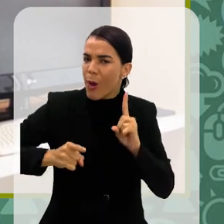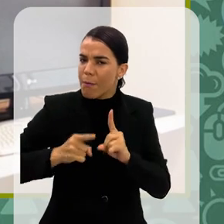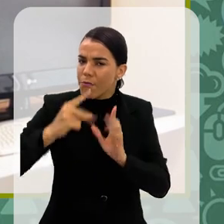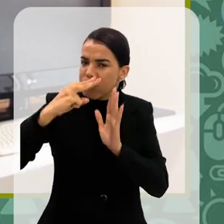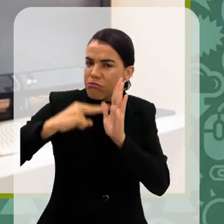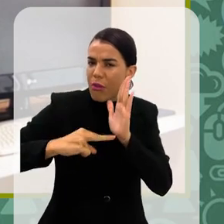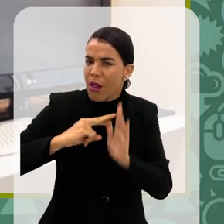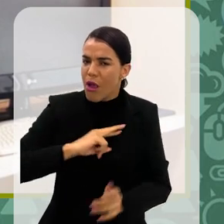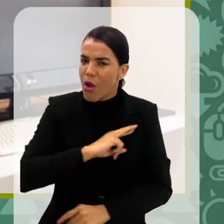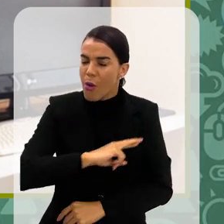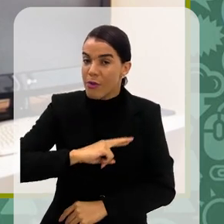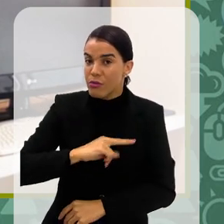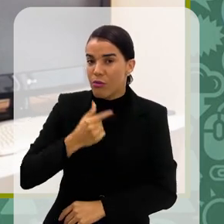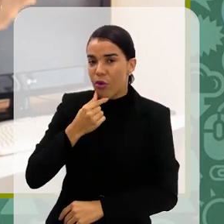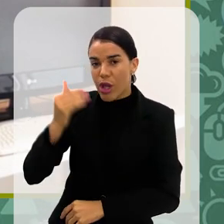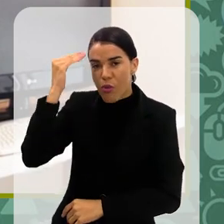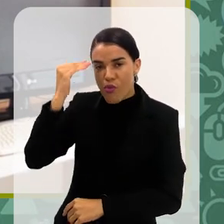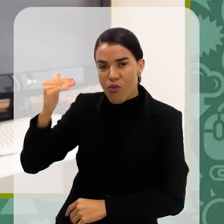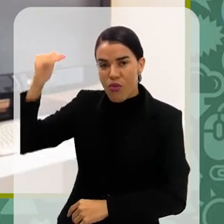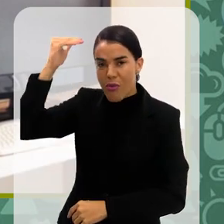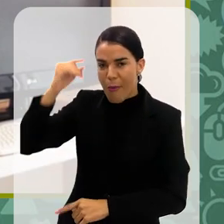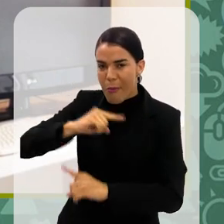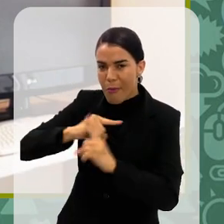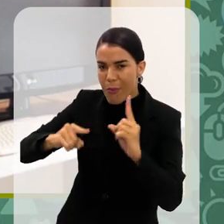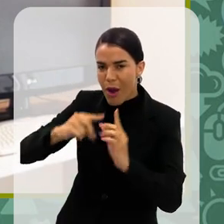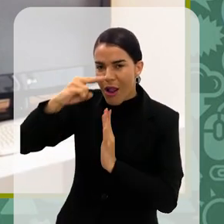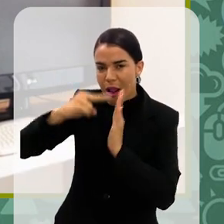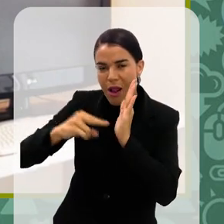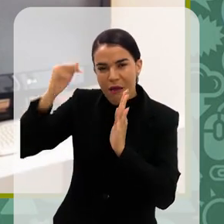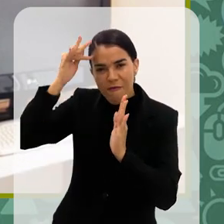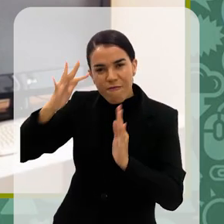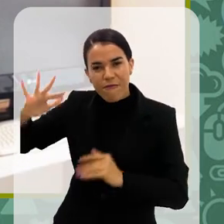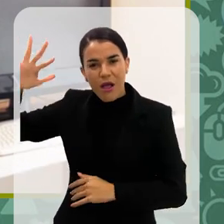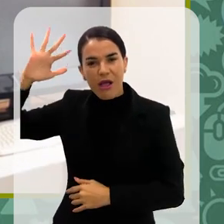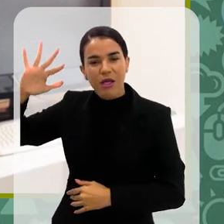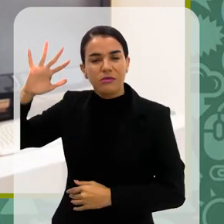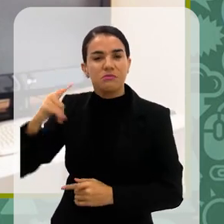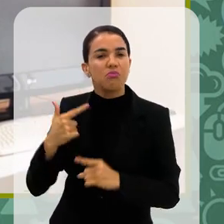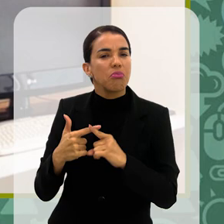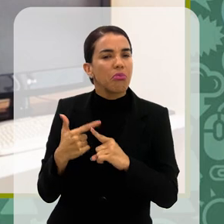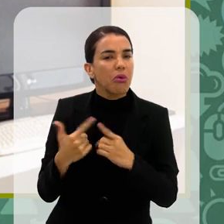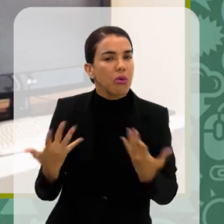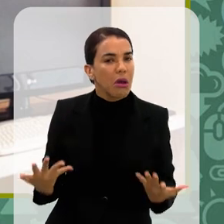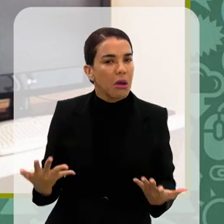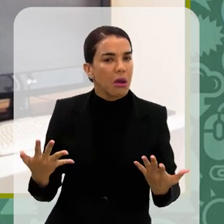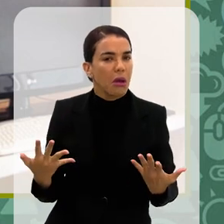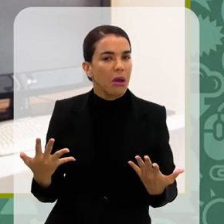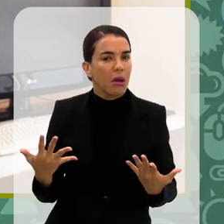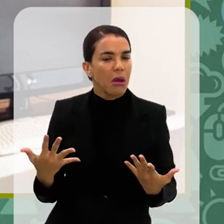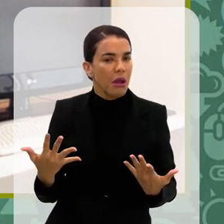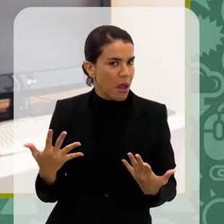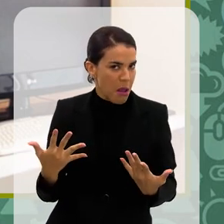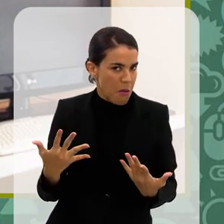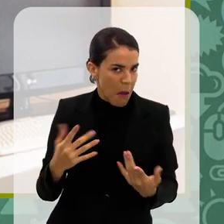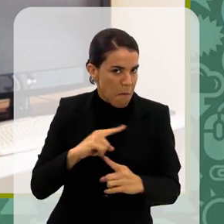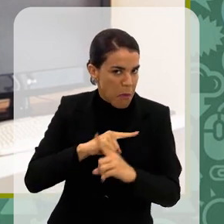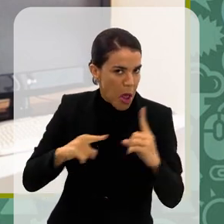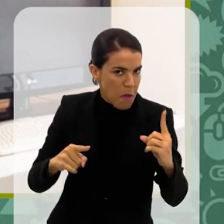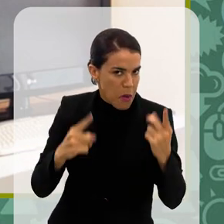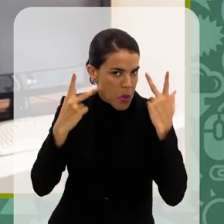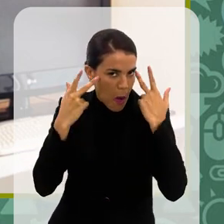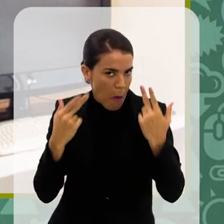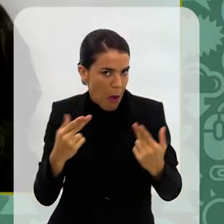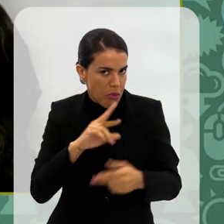romance, né? Por que que um adulto não pode ler uma fantasia? Enfim, né? Por que que isso não pode ser